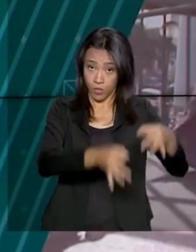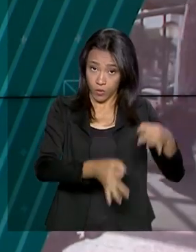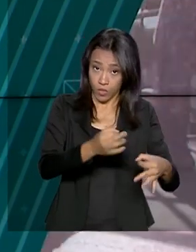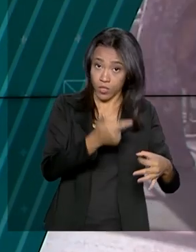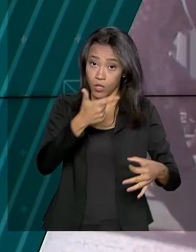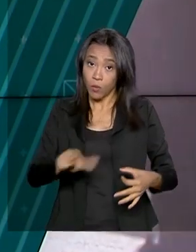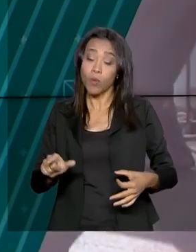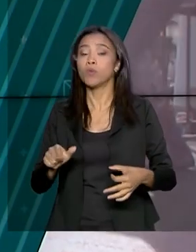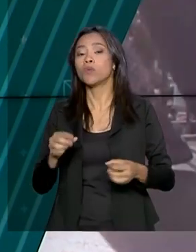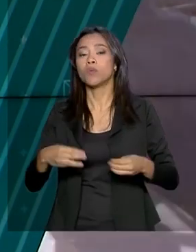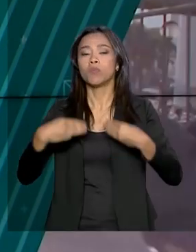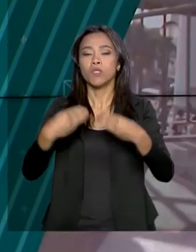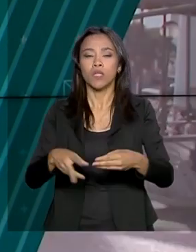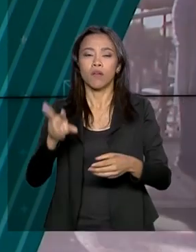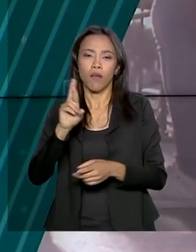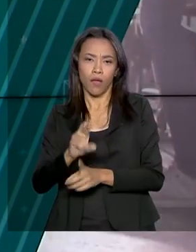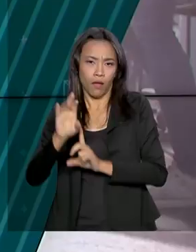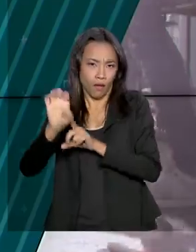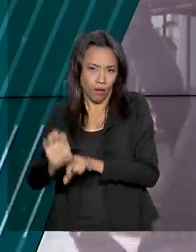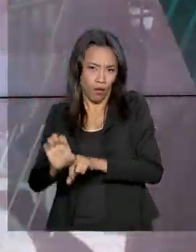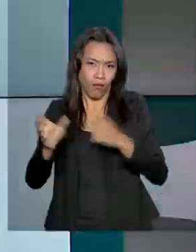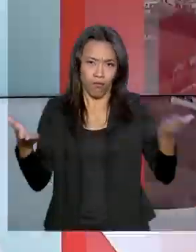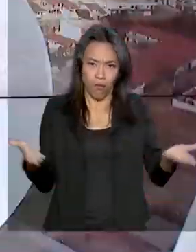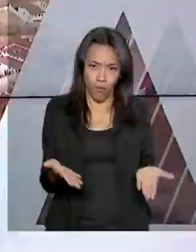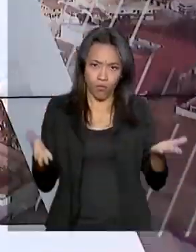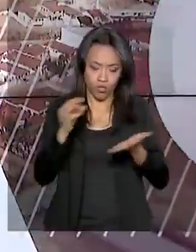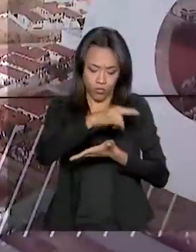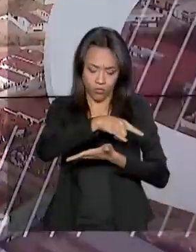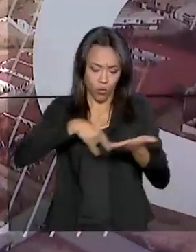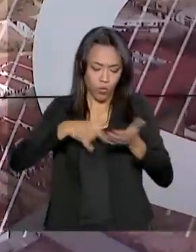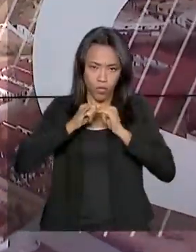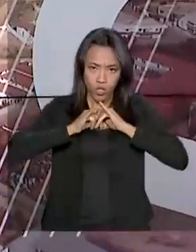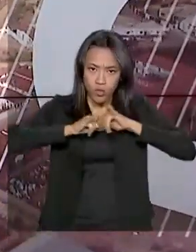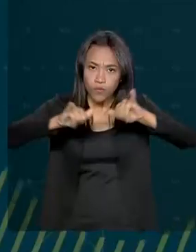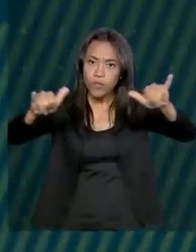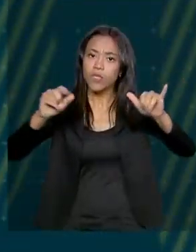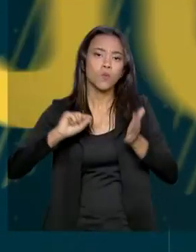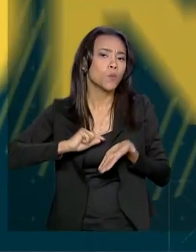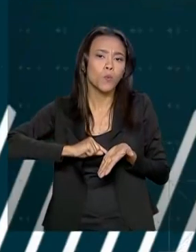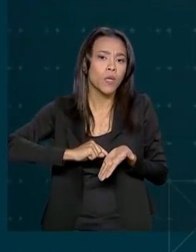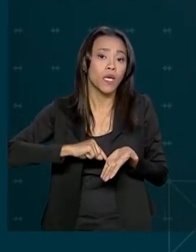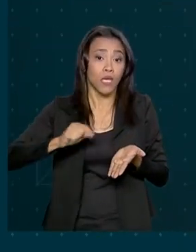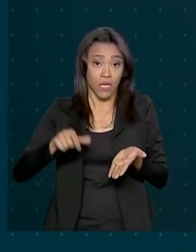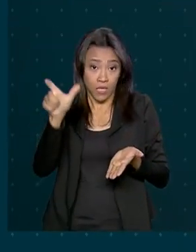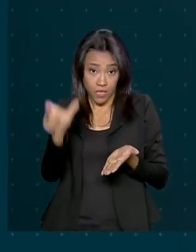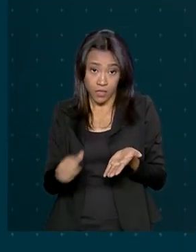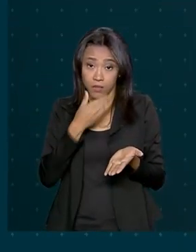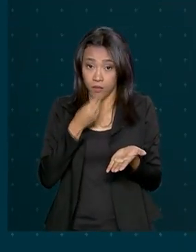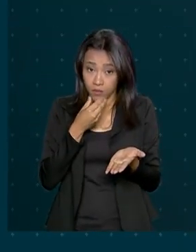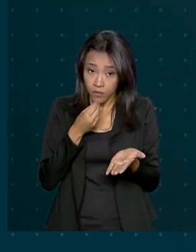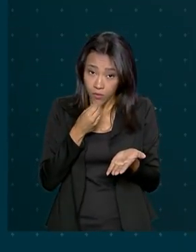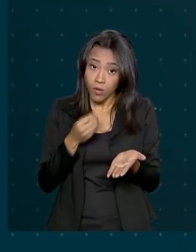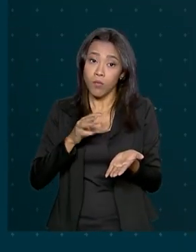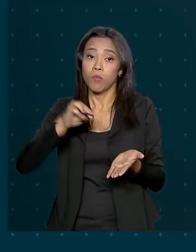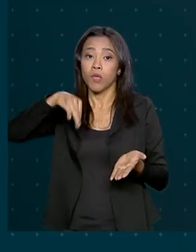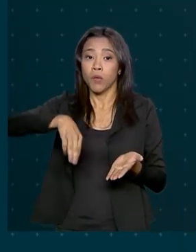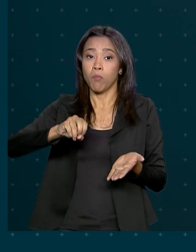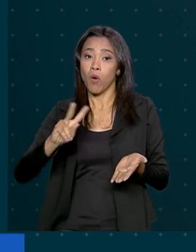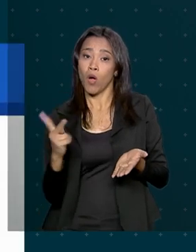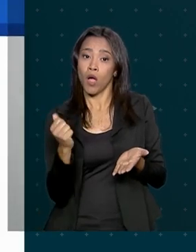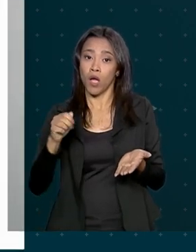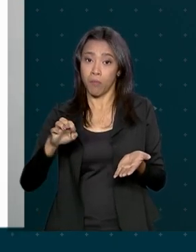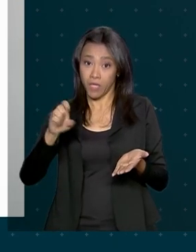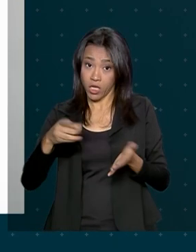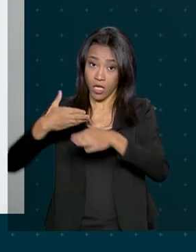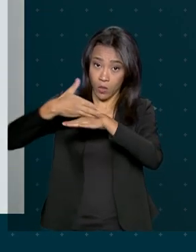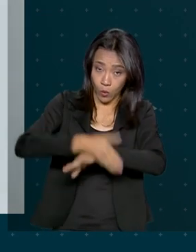Pública e das Relações Exteriores divulgaram nota conjunta informando que Mohamed Ahmed ingressou no Brasil em